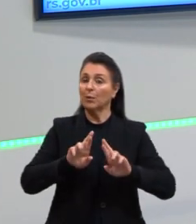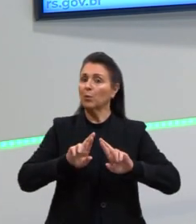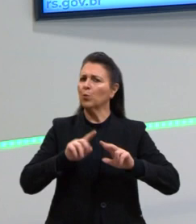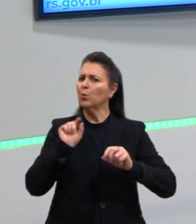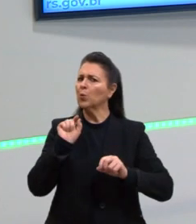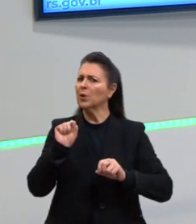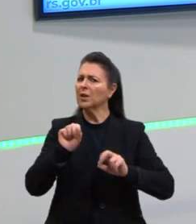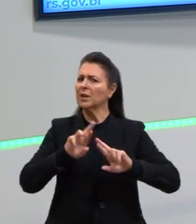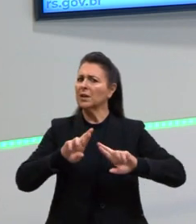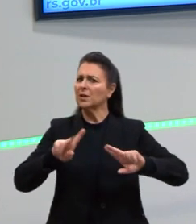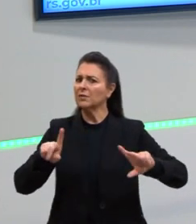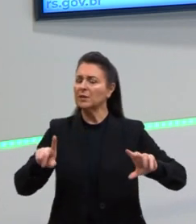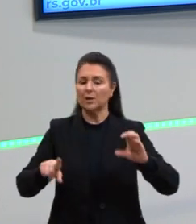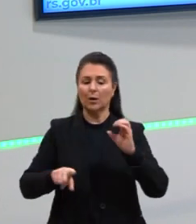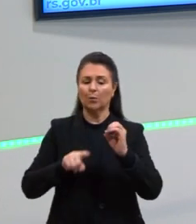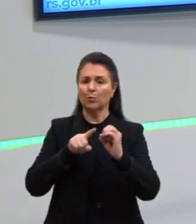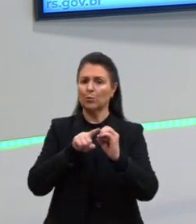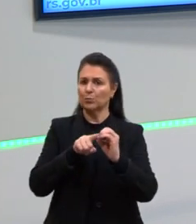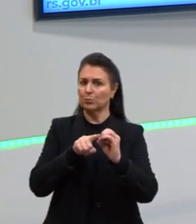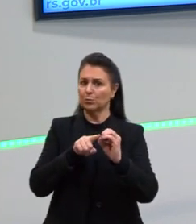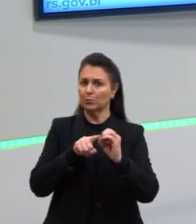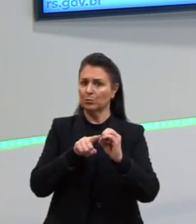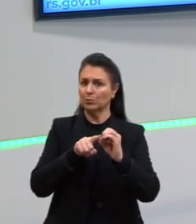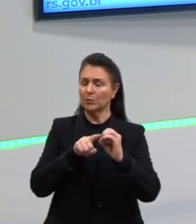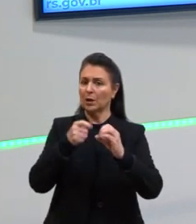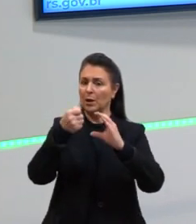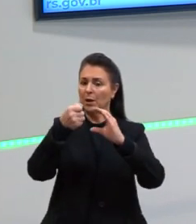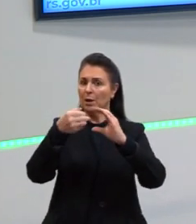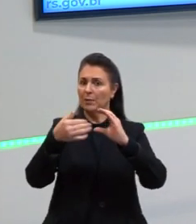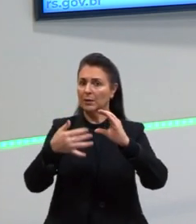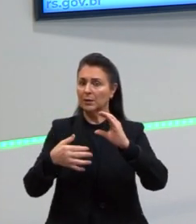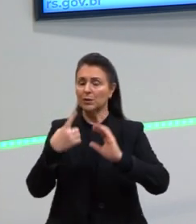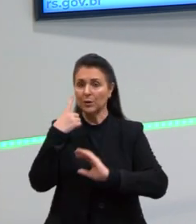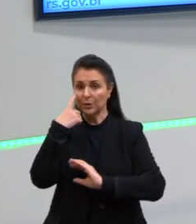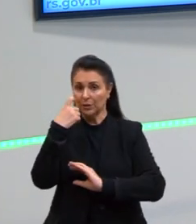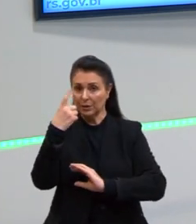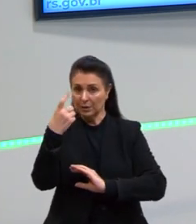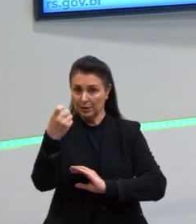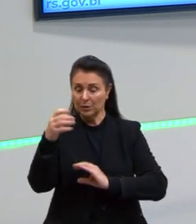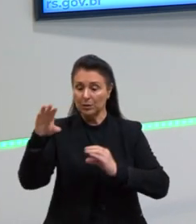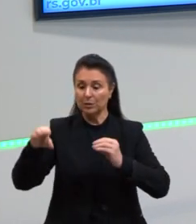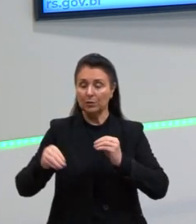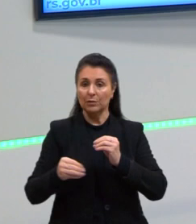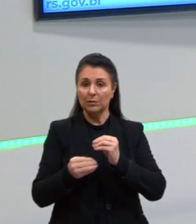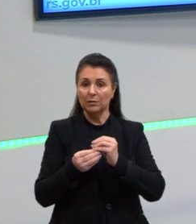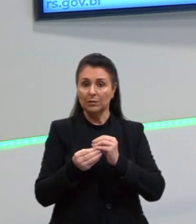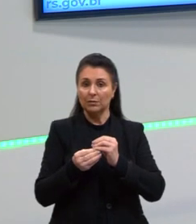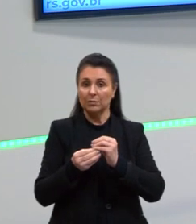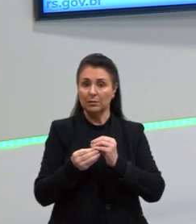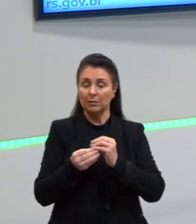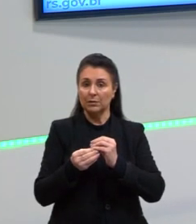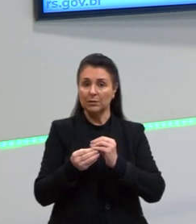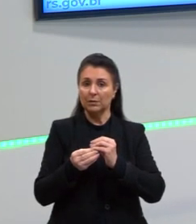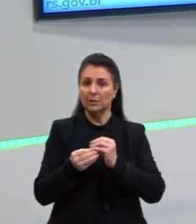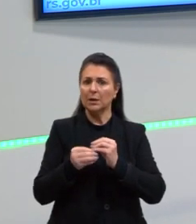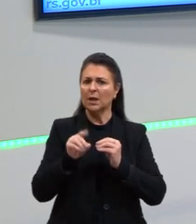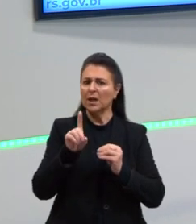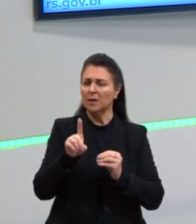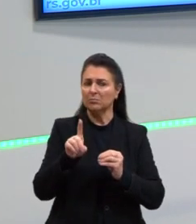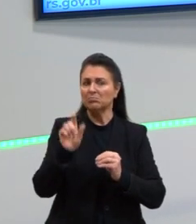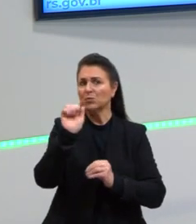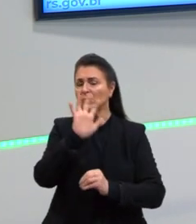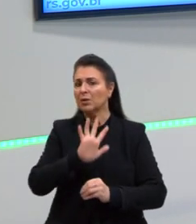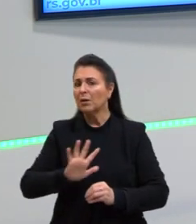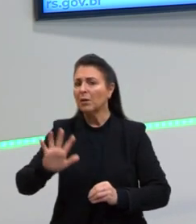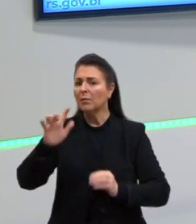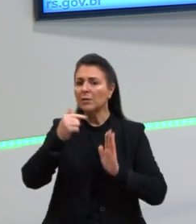deles para os objetos, e isso aqui é uma característica interessante dos nossos complementos, é que eles geralmente